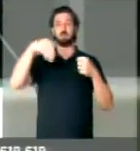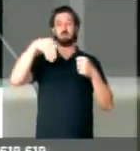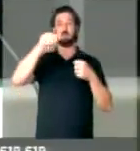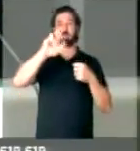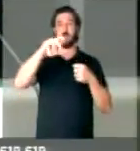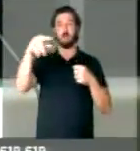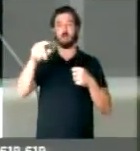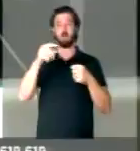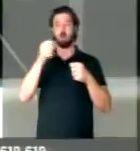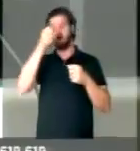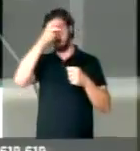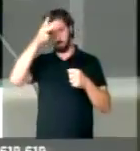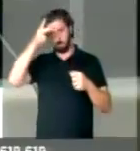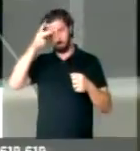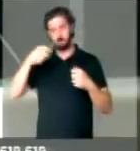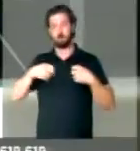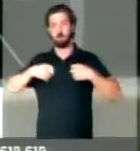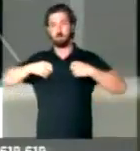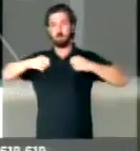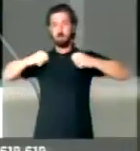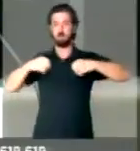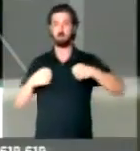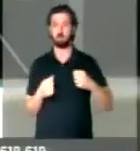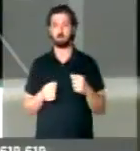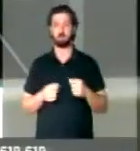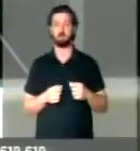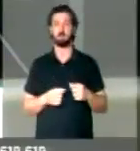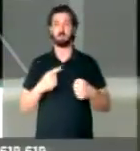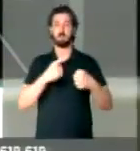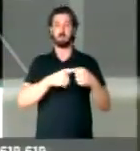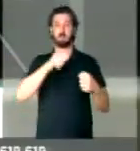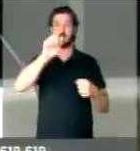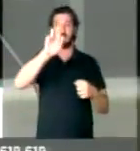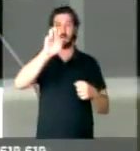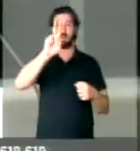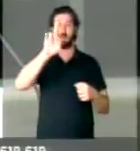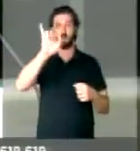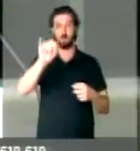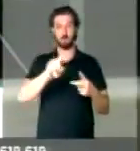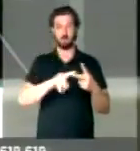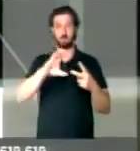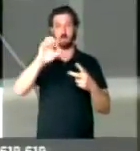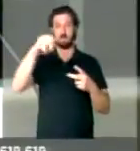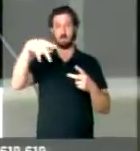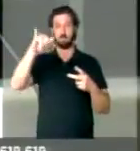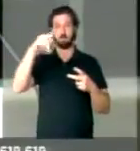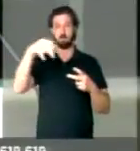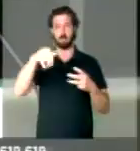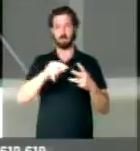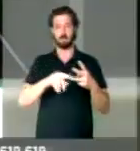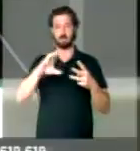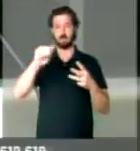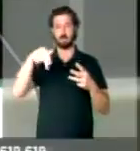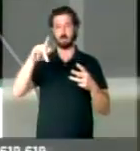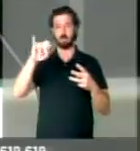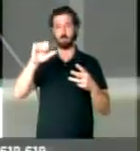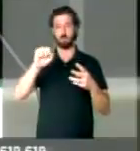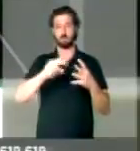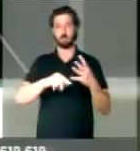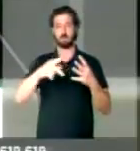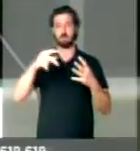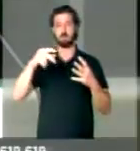anfitrião, prefeito, vice-prefeito Glaicon, cidade de Araguari, Campina Verde, Canápolis,